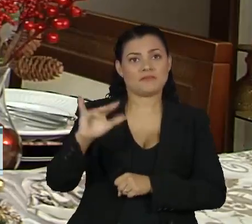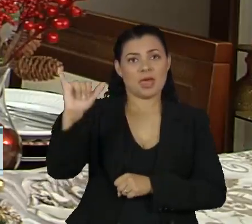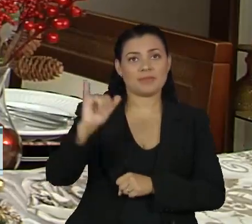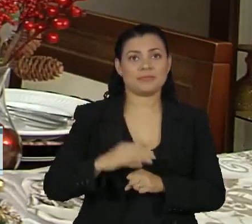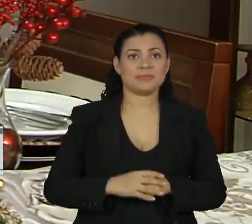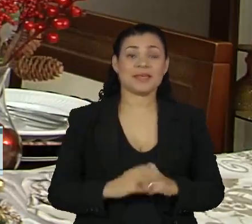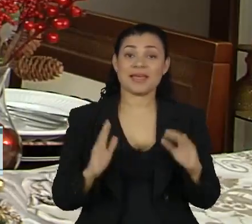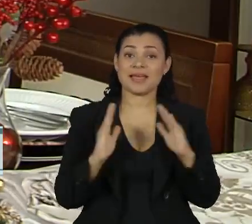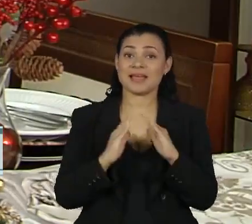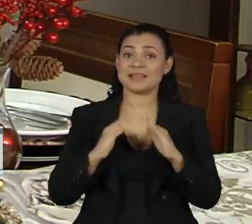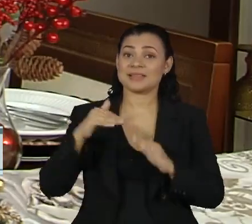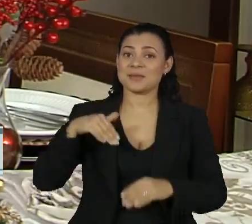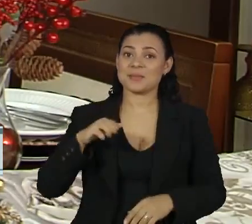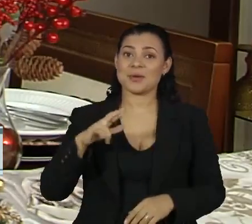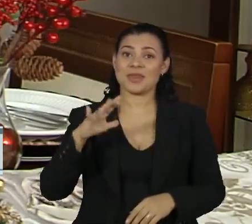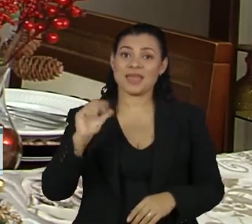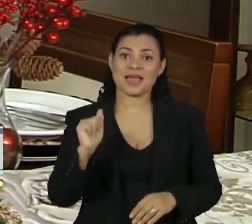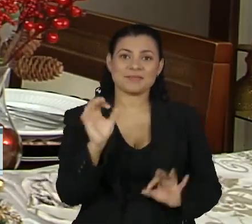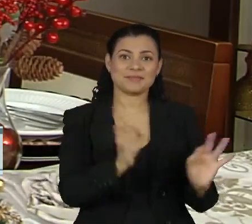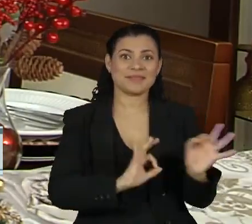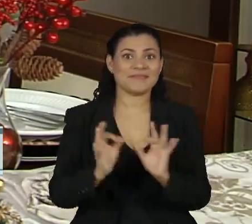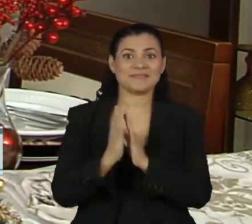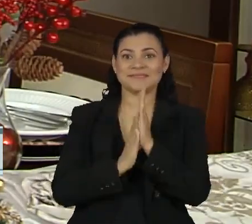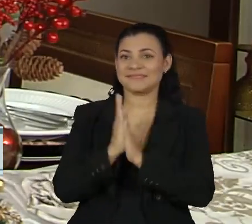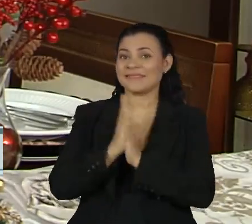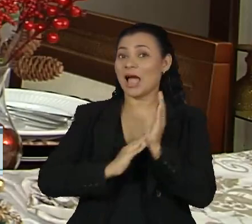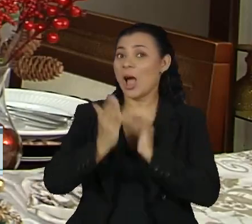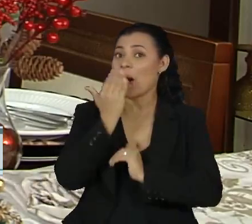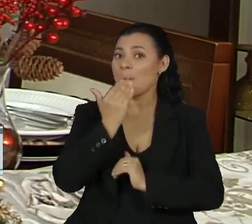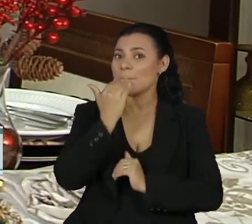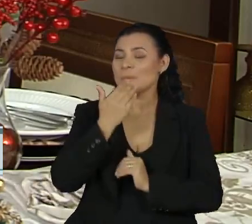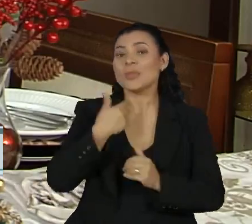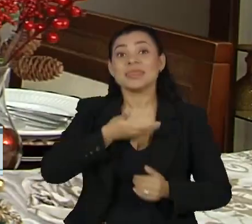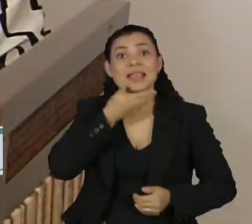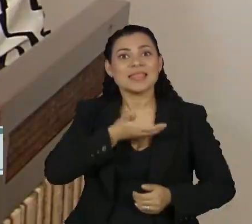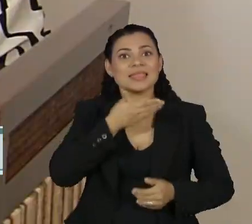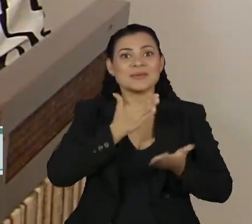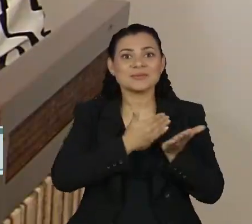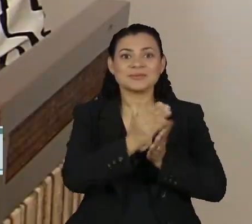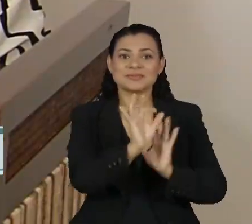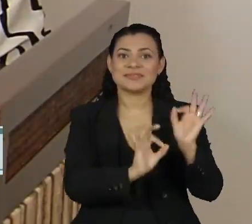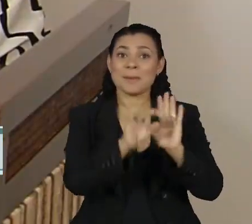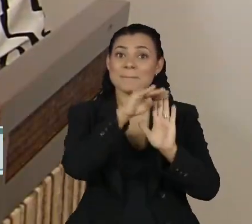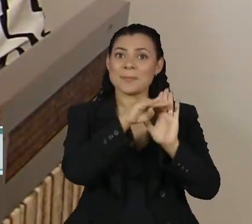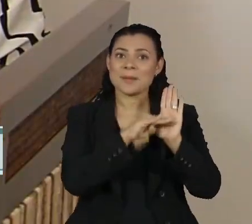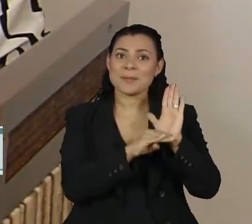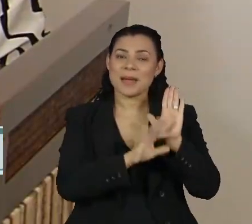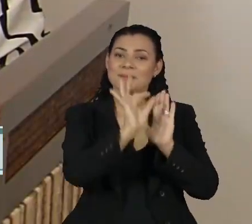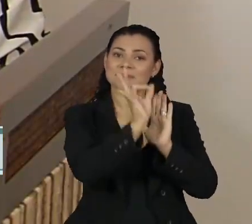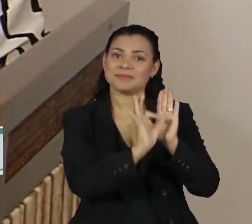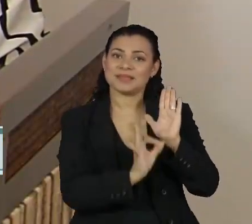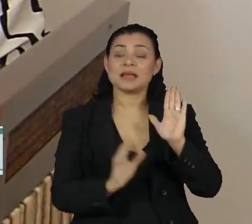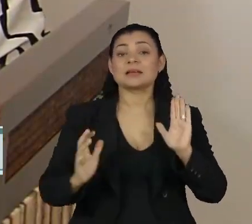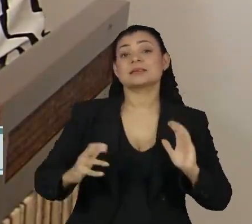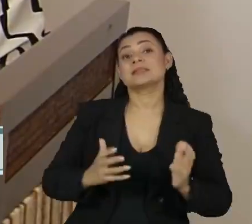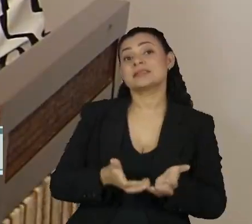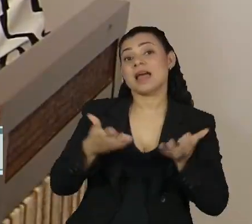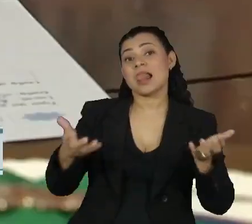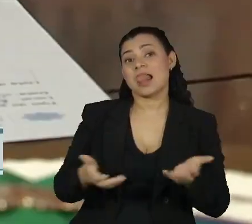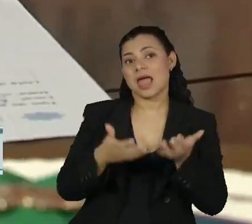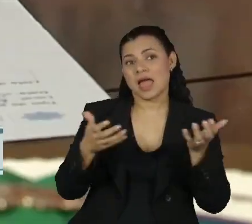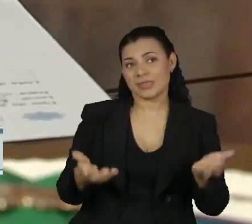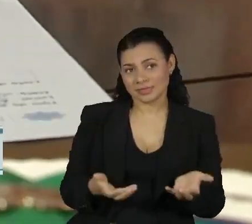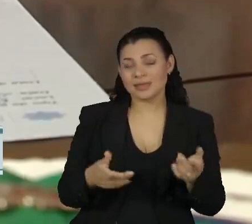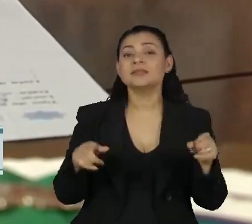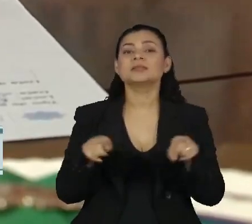Na casa da Mônica, os preparativos para o almoço de Natal já começaram. No planejamento, salada, tender,